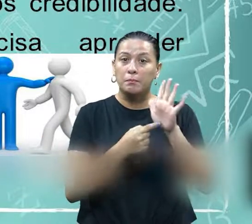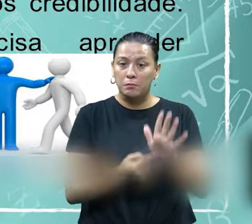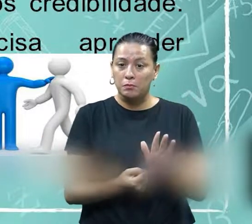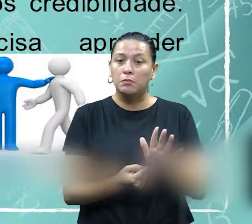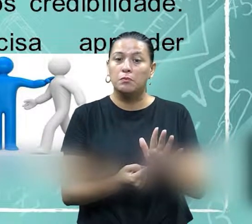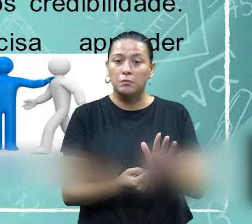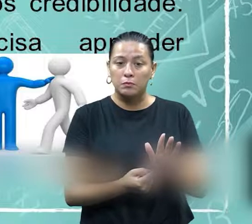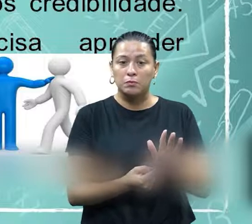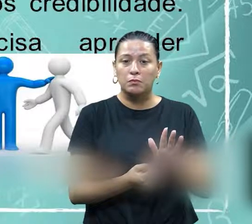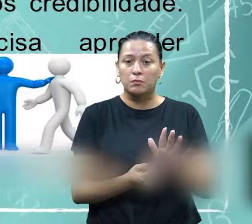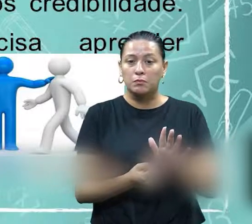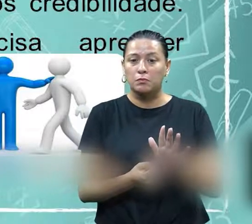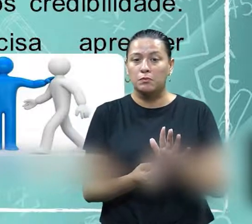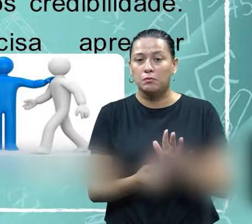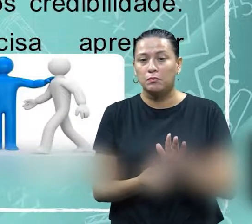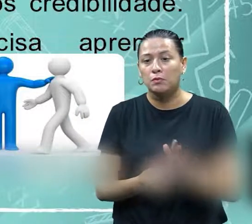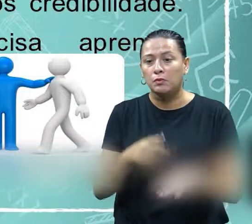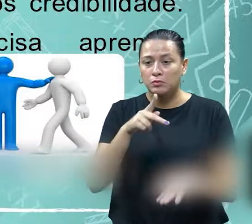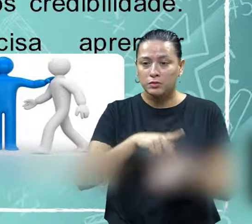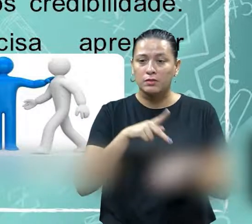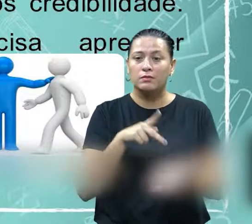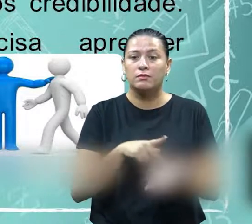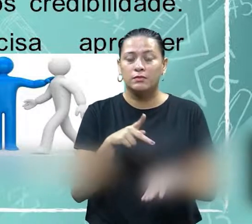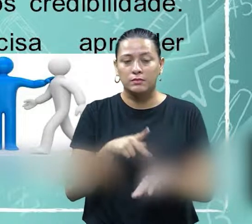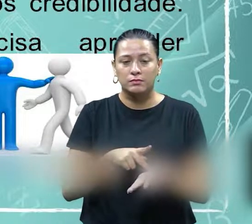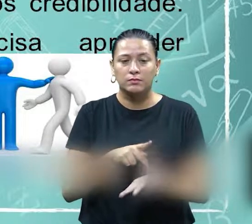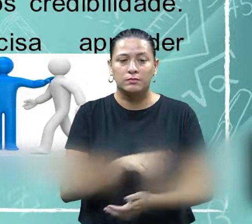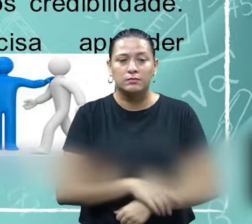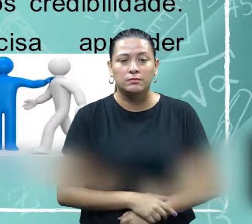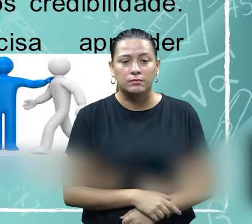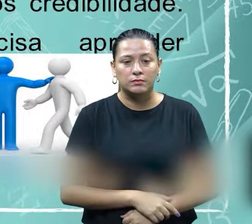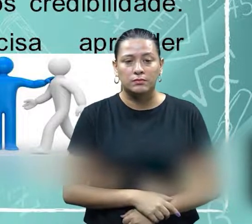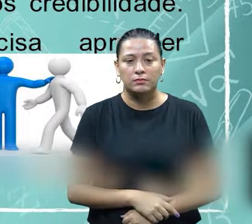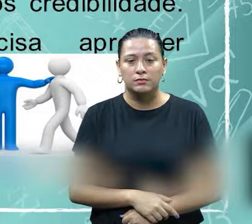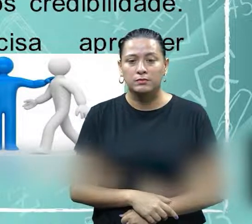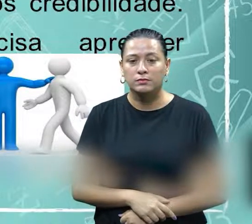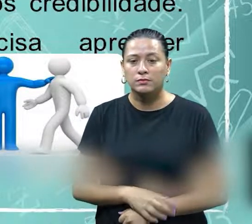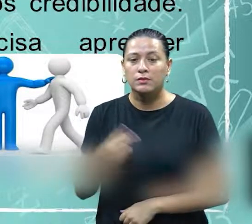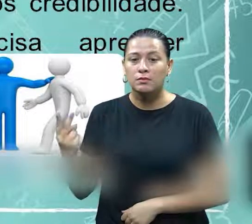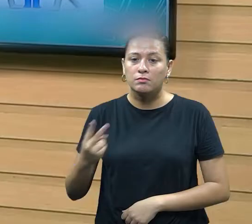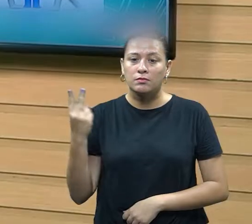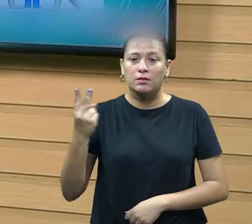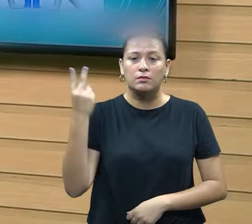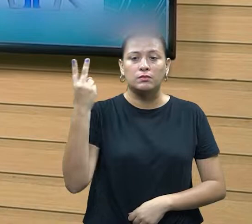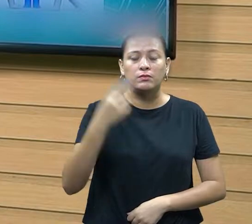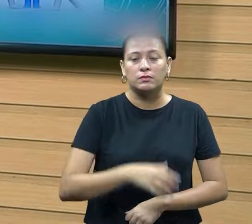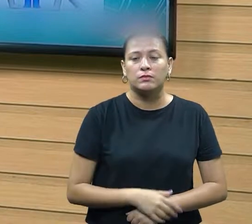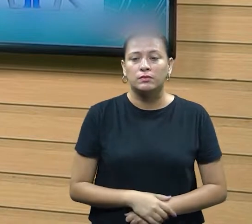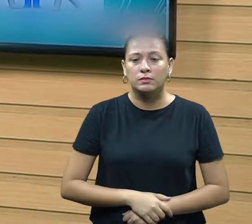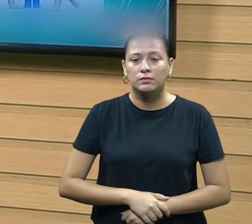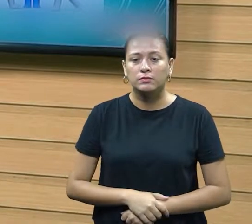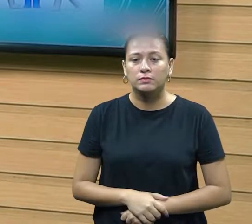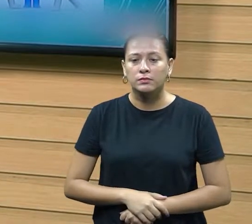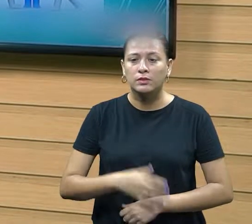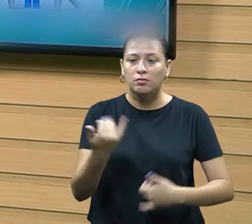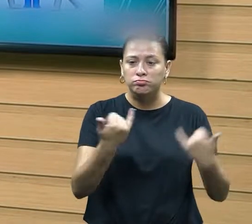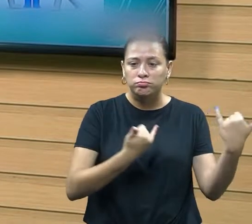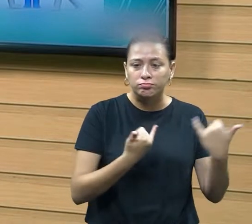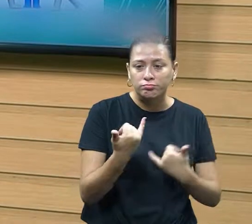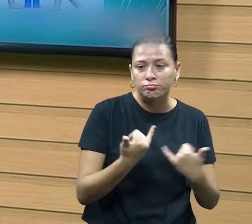E valoriza o cumprimento recebido e precisa aprender a autodisciplina e a moderação. Então, veja só que